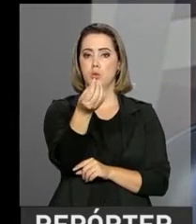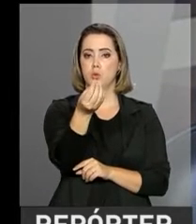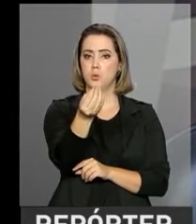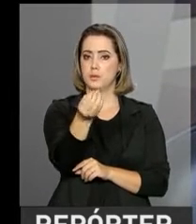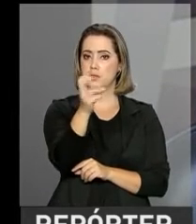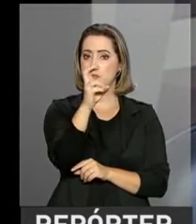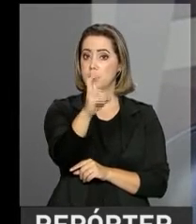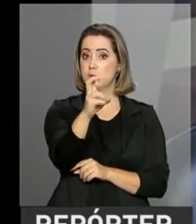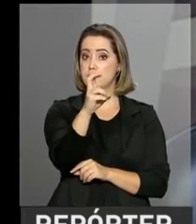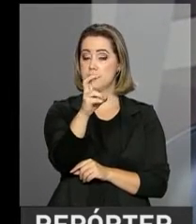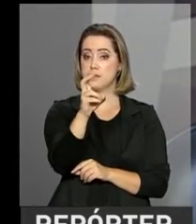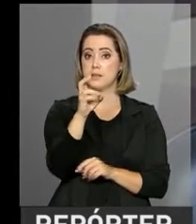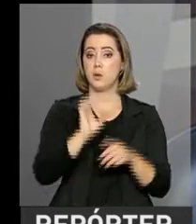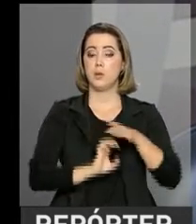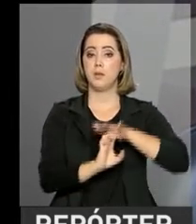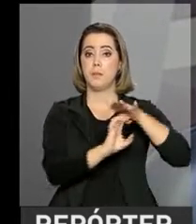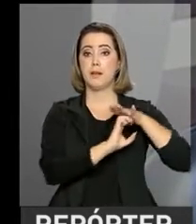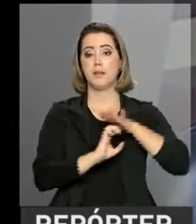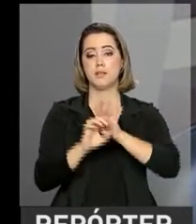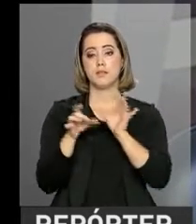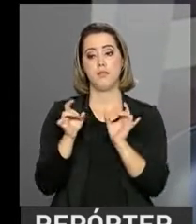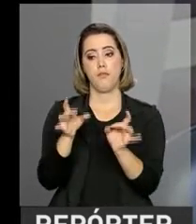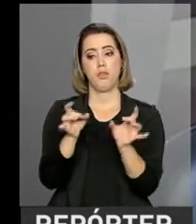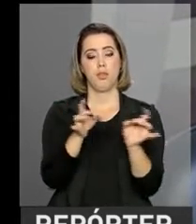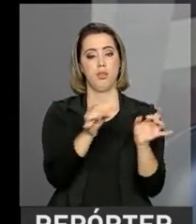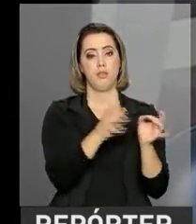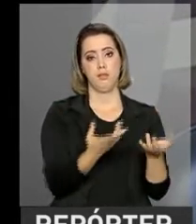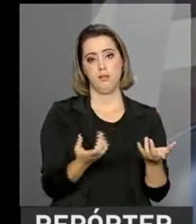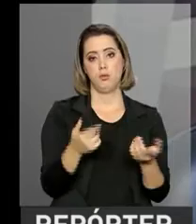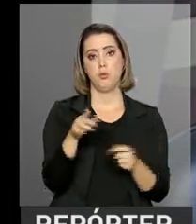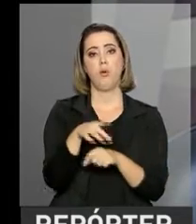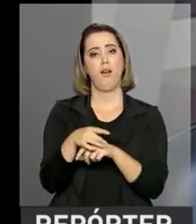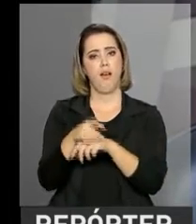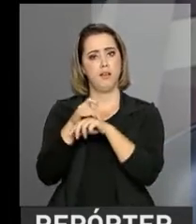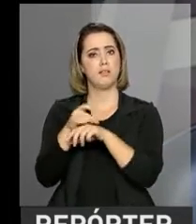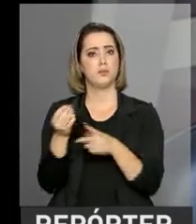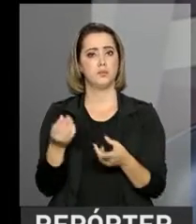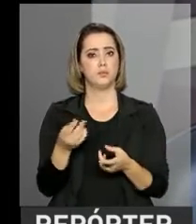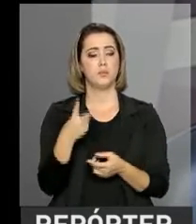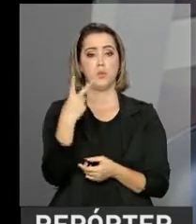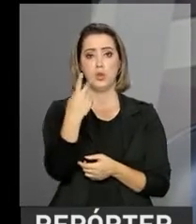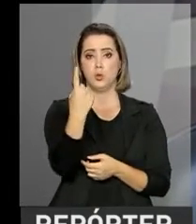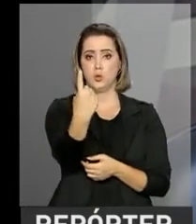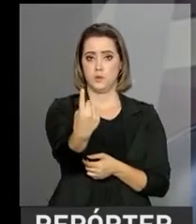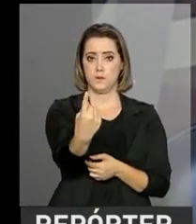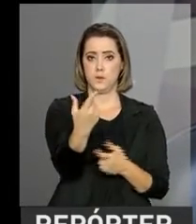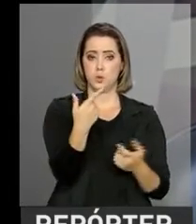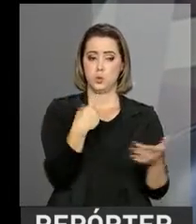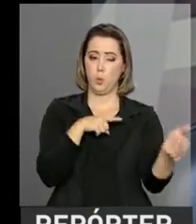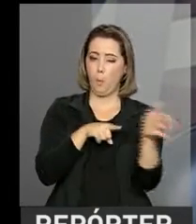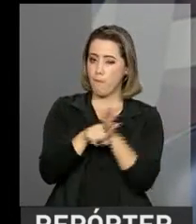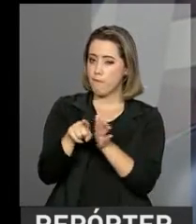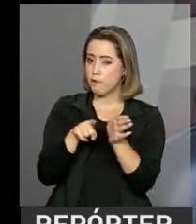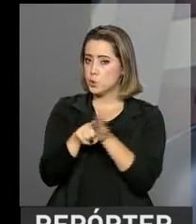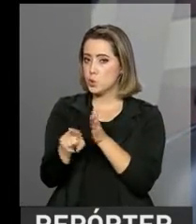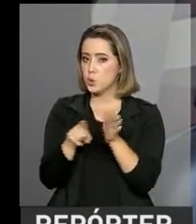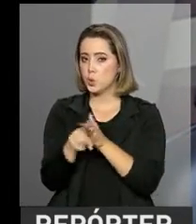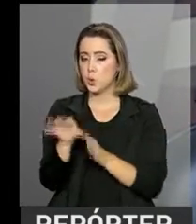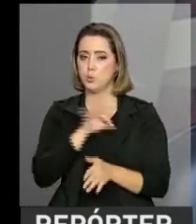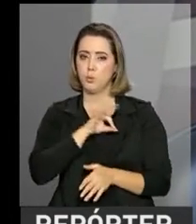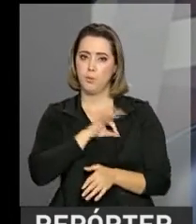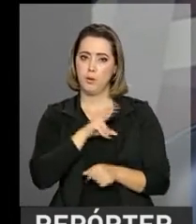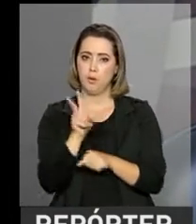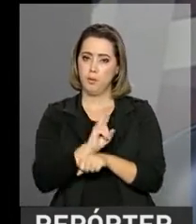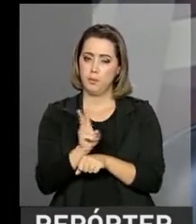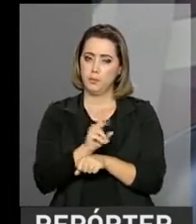exportadoras de carne. E aí, dos 21 frigoríficos investigados, que estão hoje